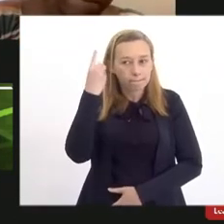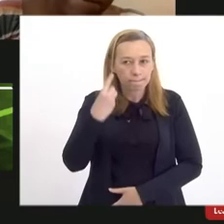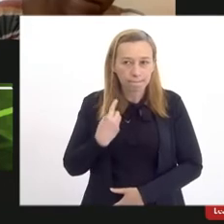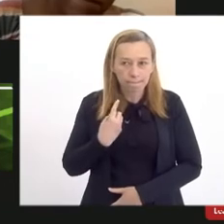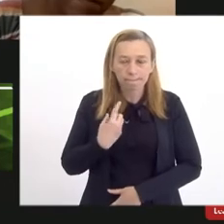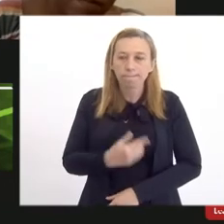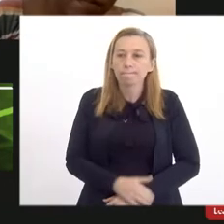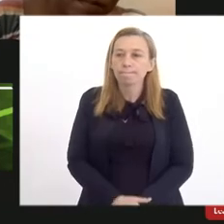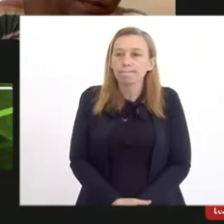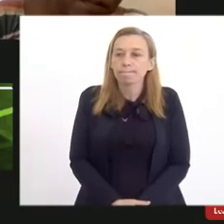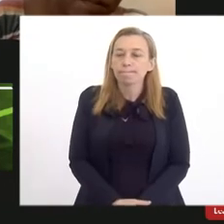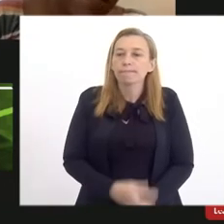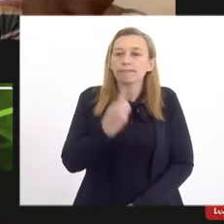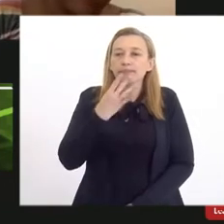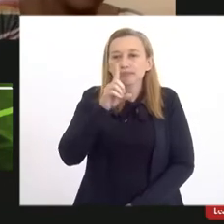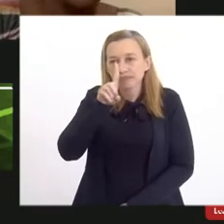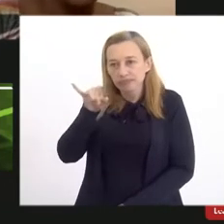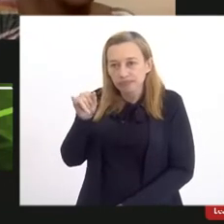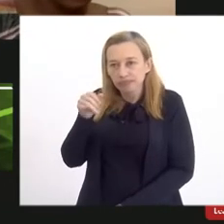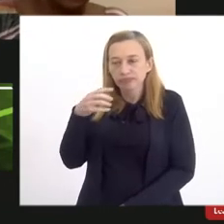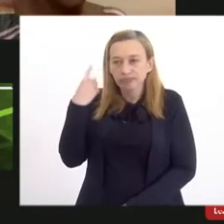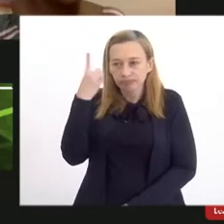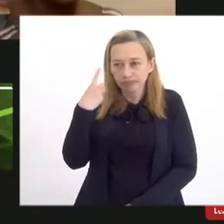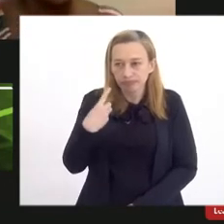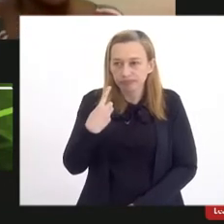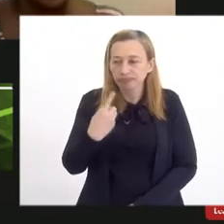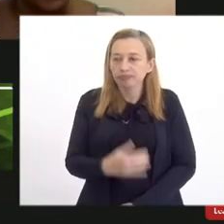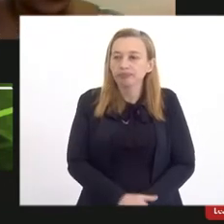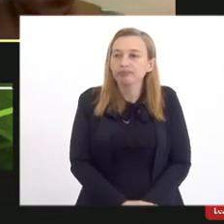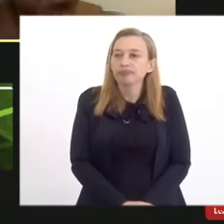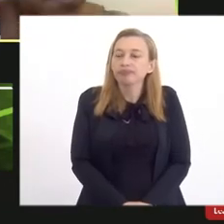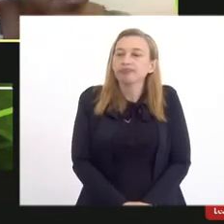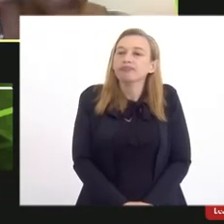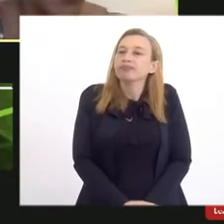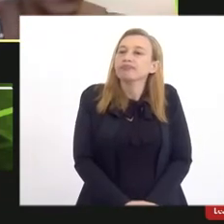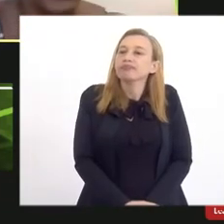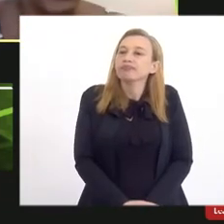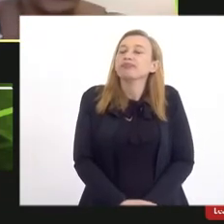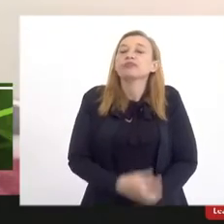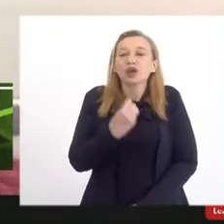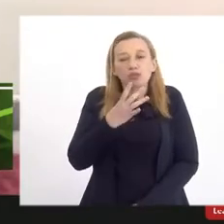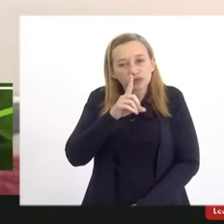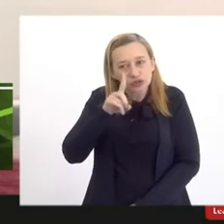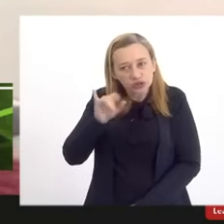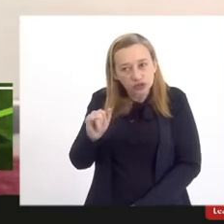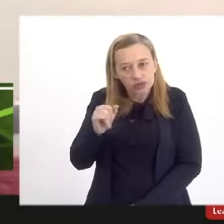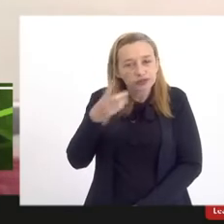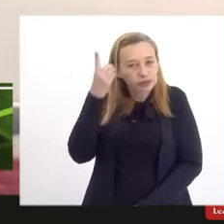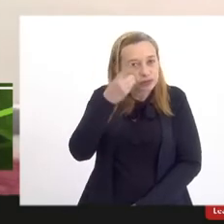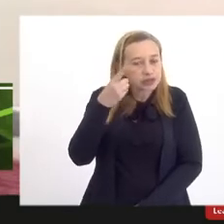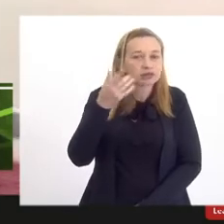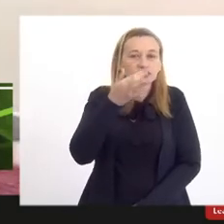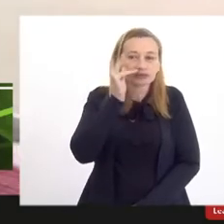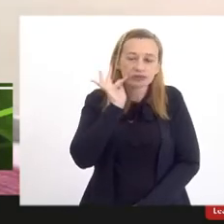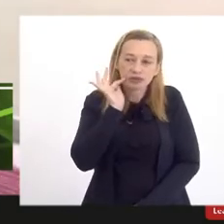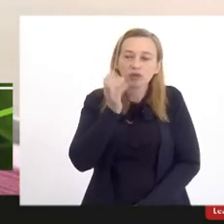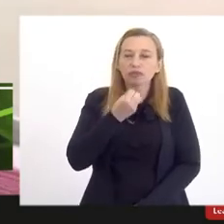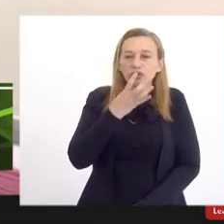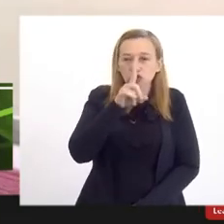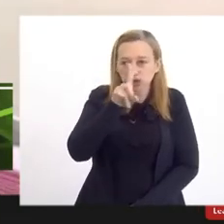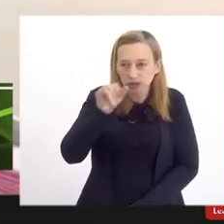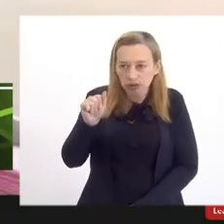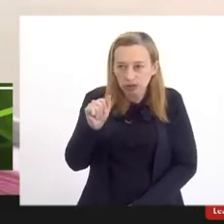Monteiro. Bom dia, deputada. Bom dia, deputado presidente Flávio Serafini. Bom dia